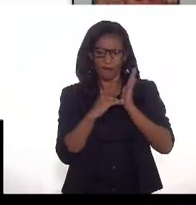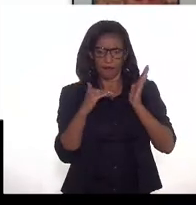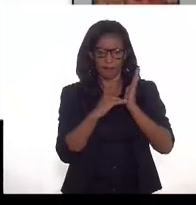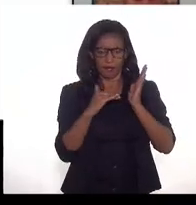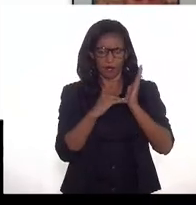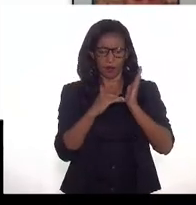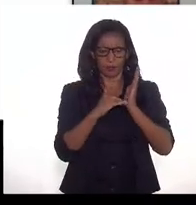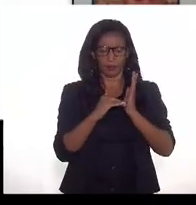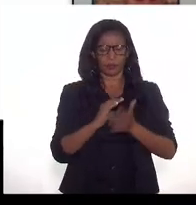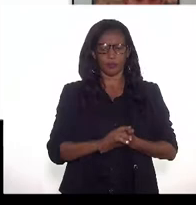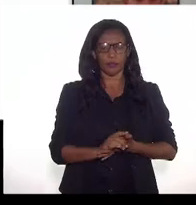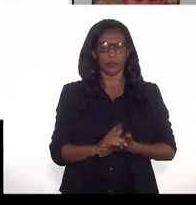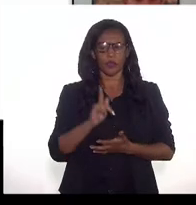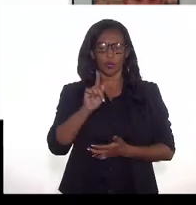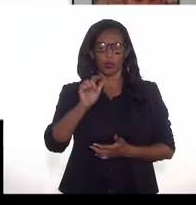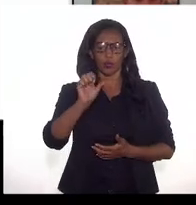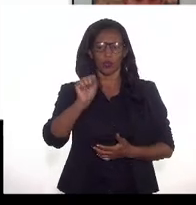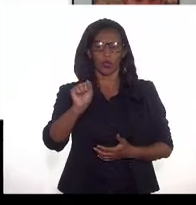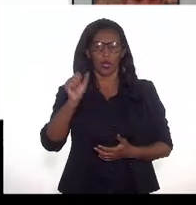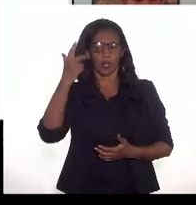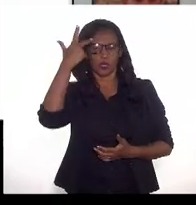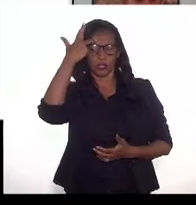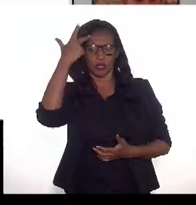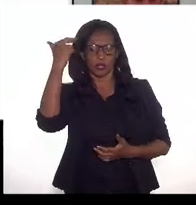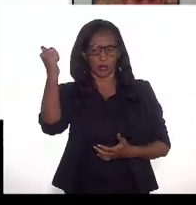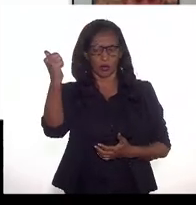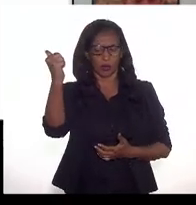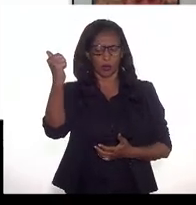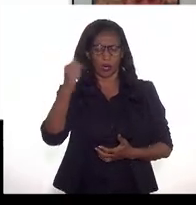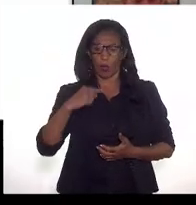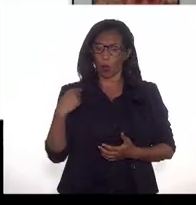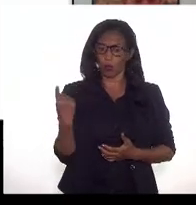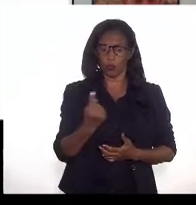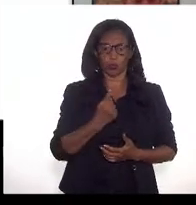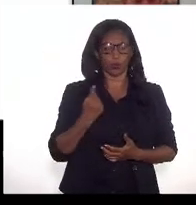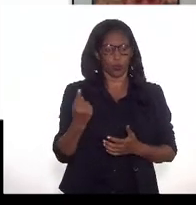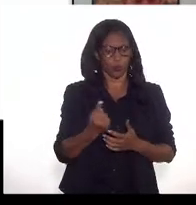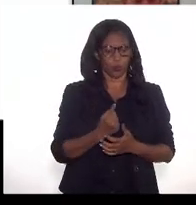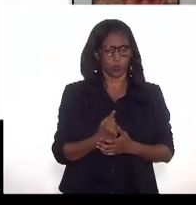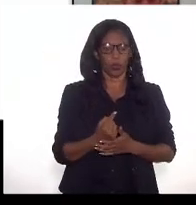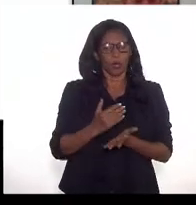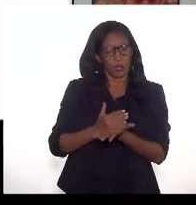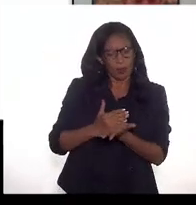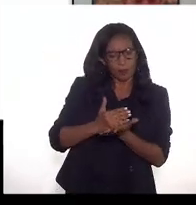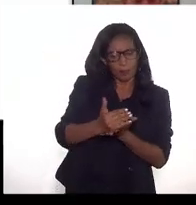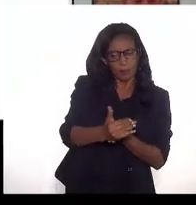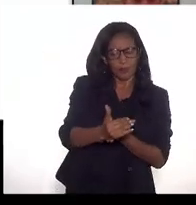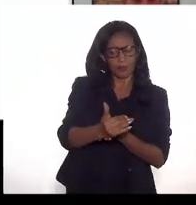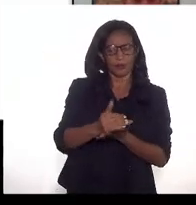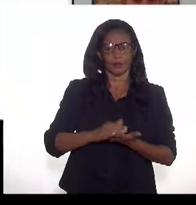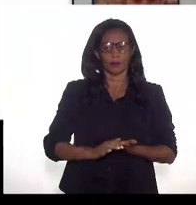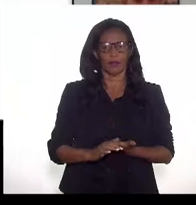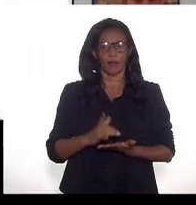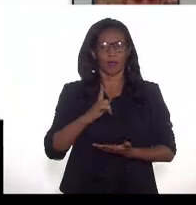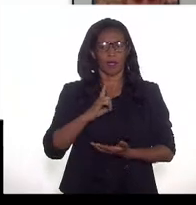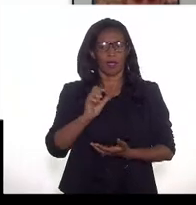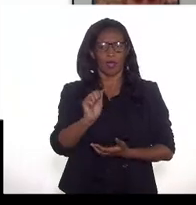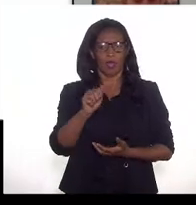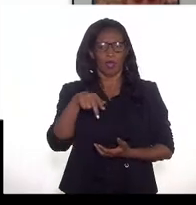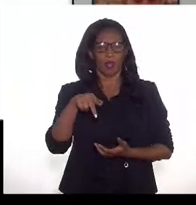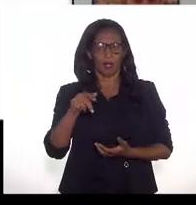gás natural para o campo como um todo. E a partir dessa composição, a ANP